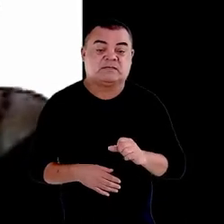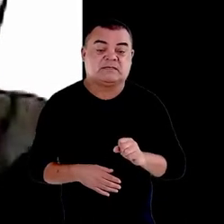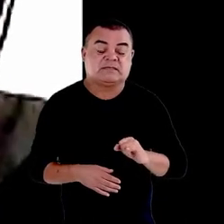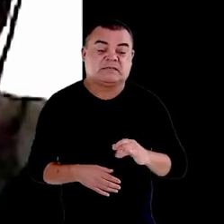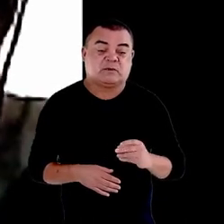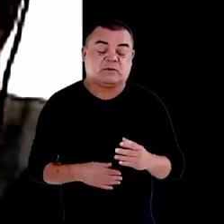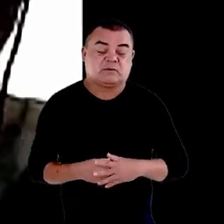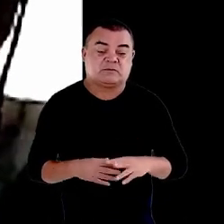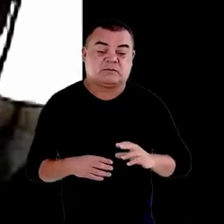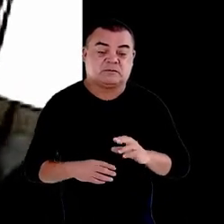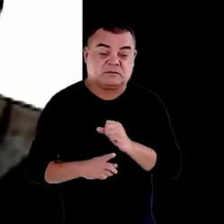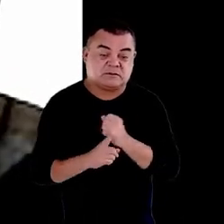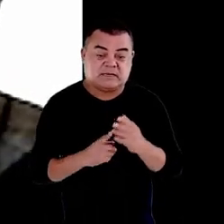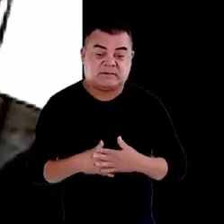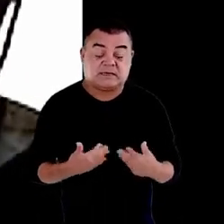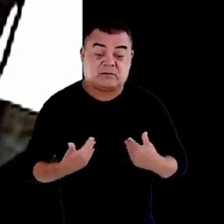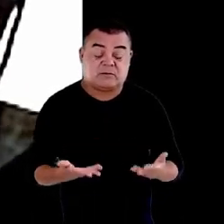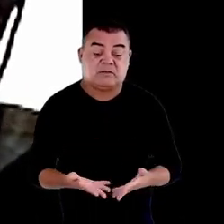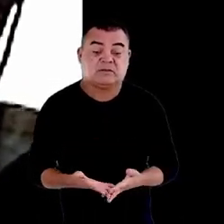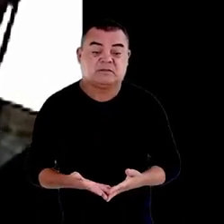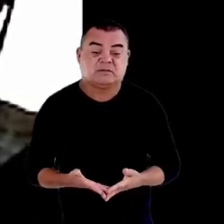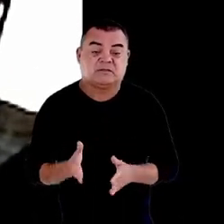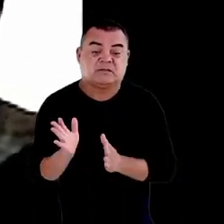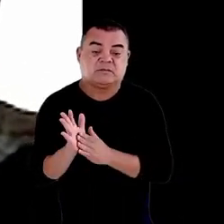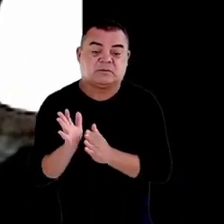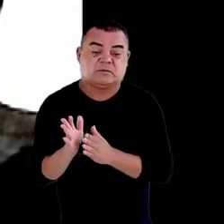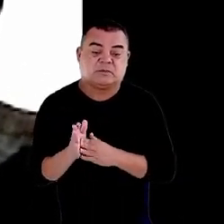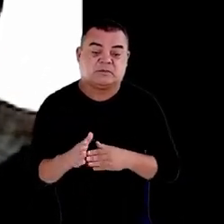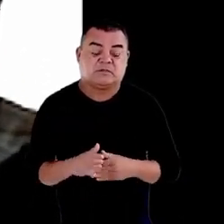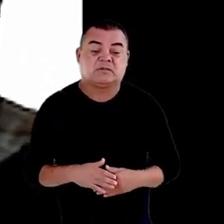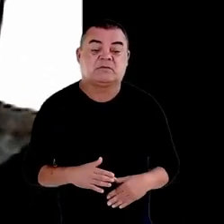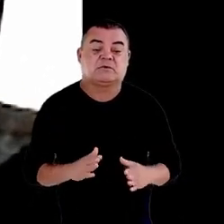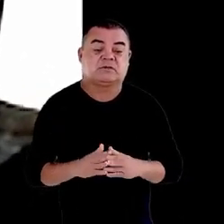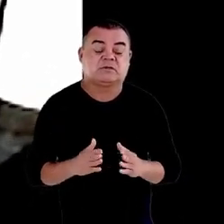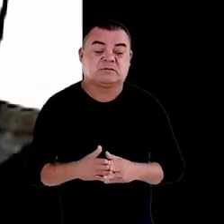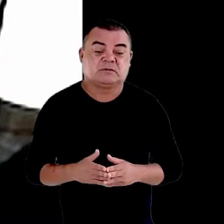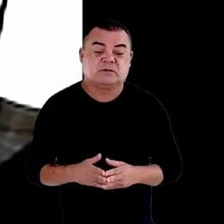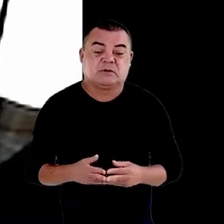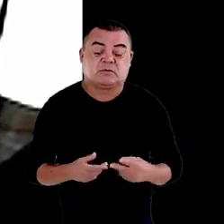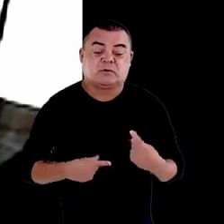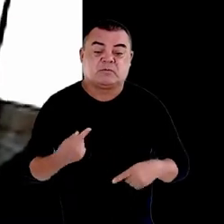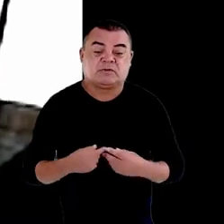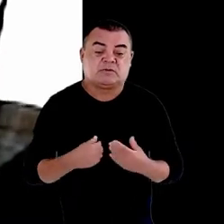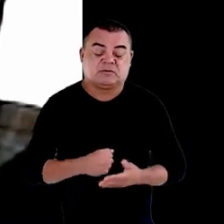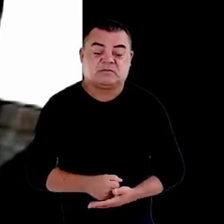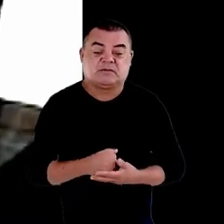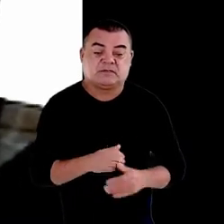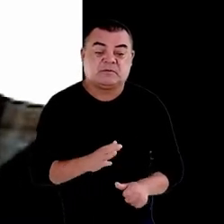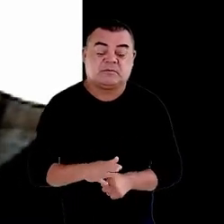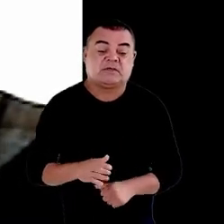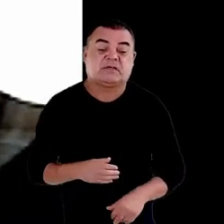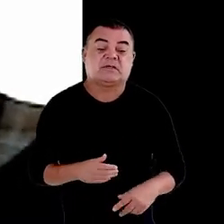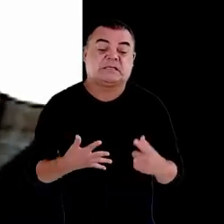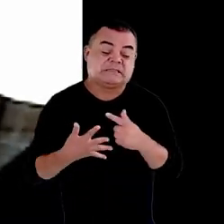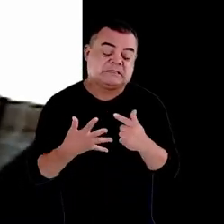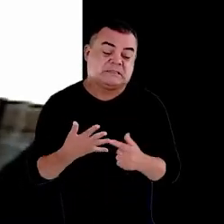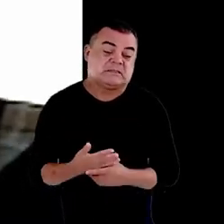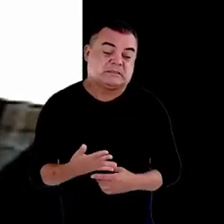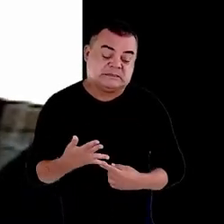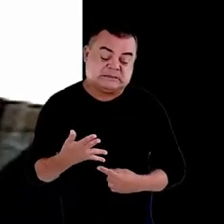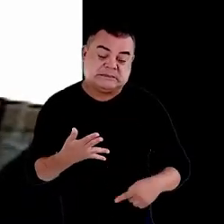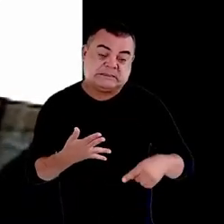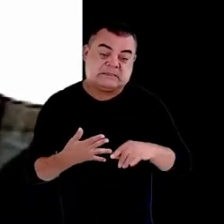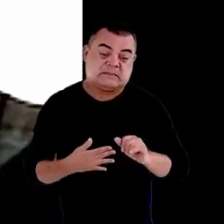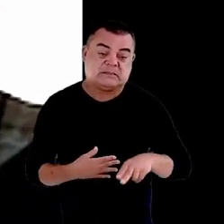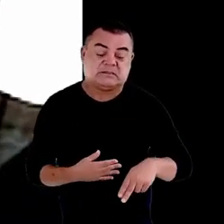atualmente se propõe a moradia como política a ser ofertada em primeira instância para a população de rua reconhecemos sua